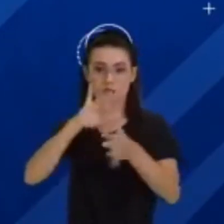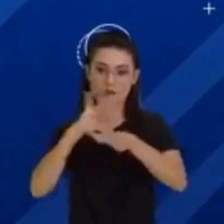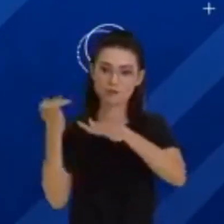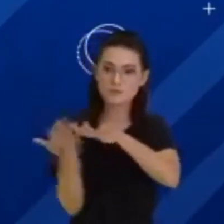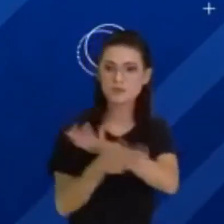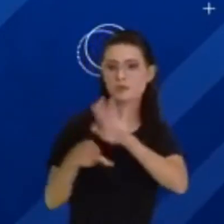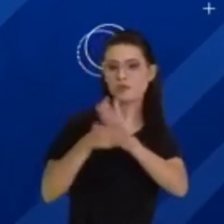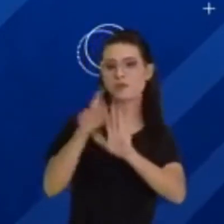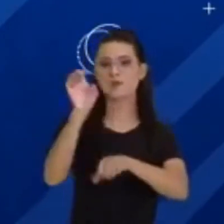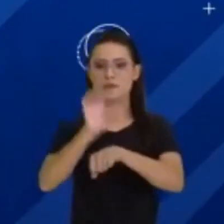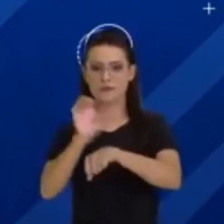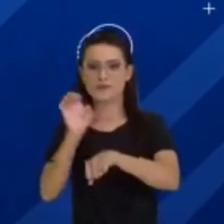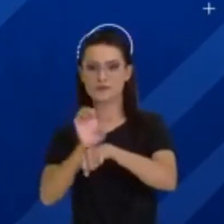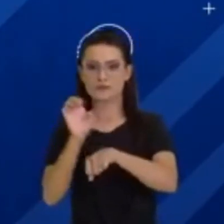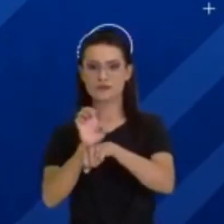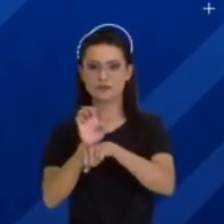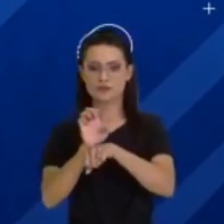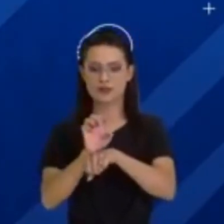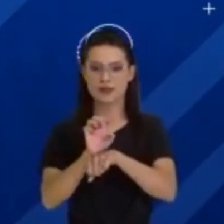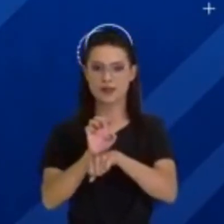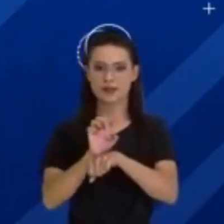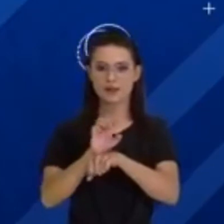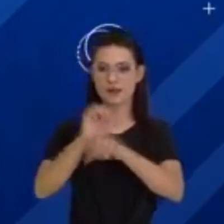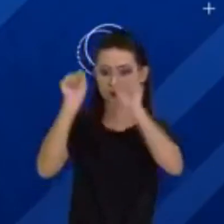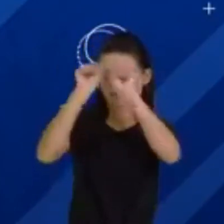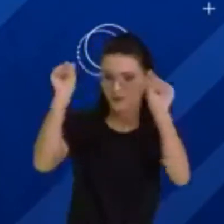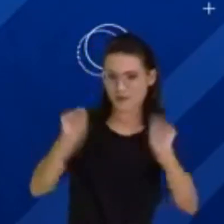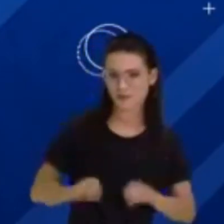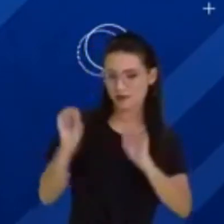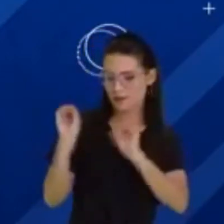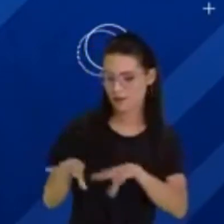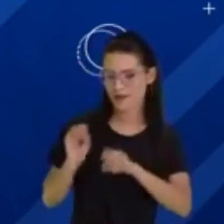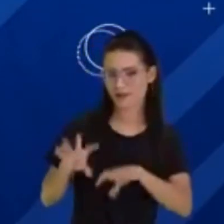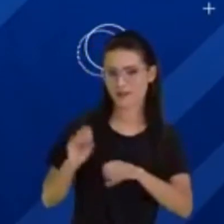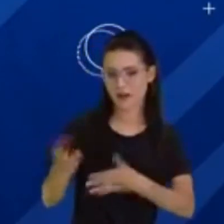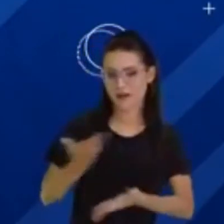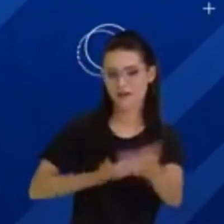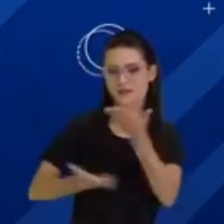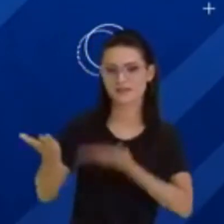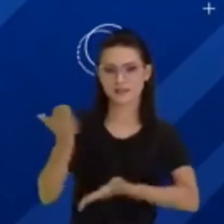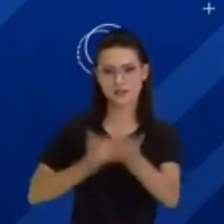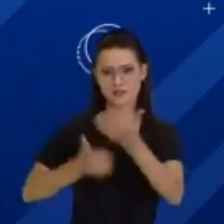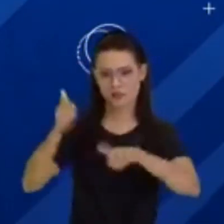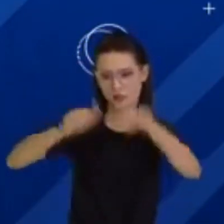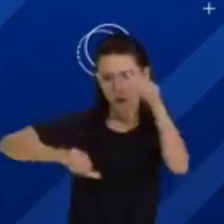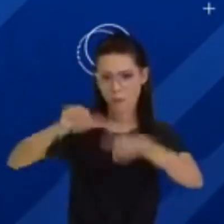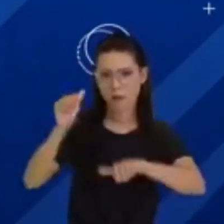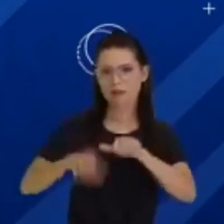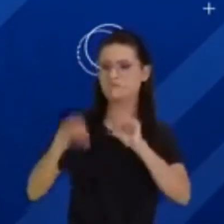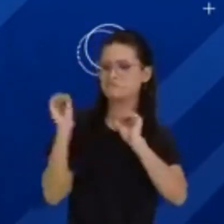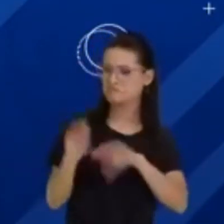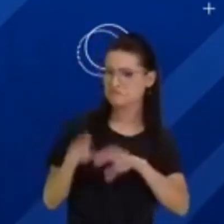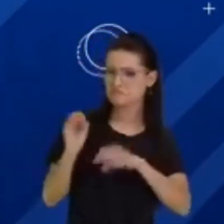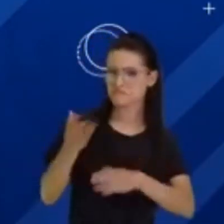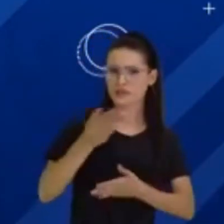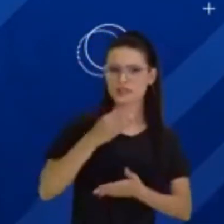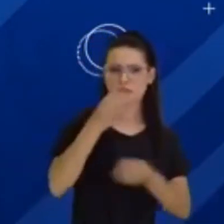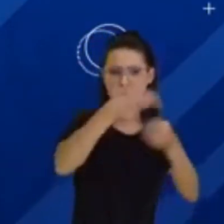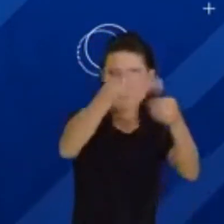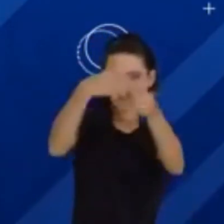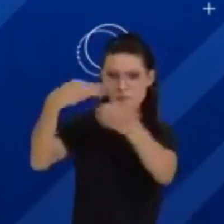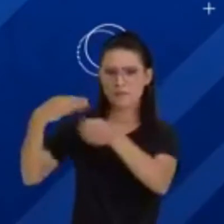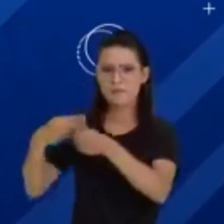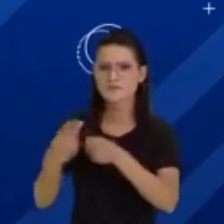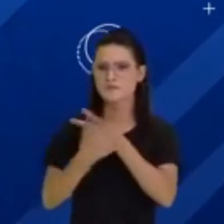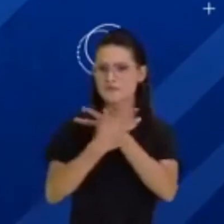Sistema Educacional Interativo. O SEI leva a educação de qualidade do ensino regular mediado pela tecnologia para atender